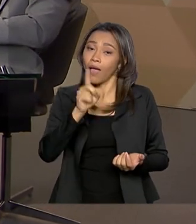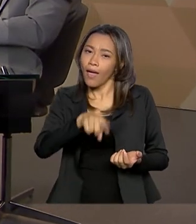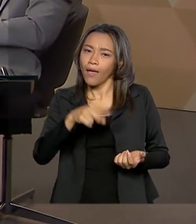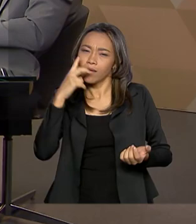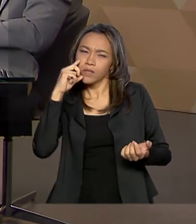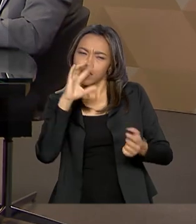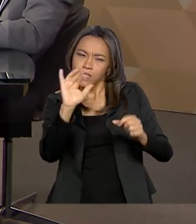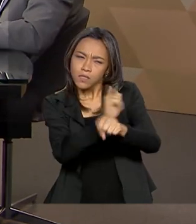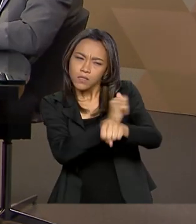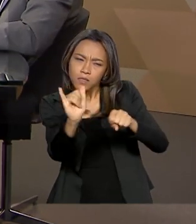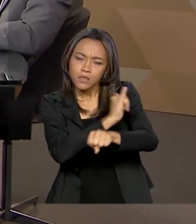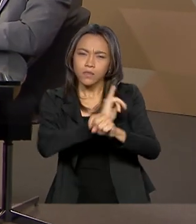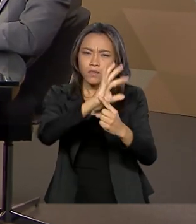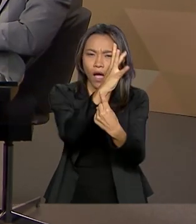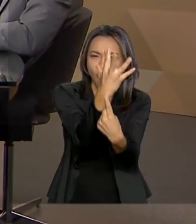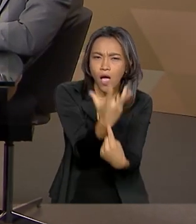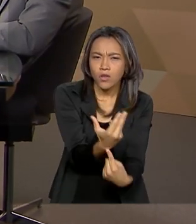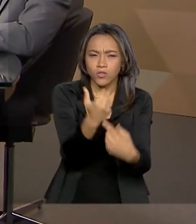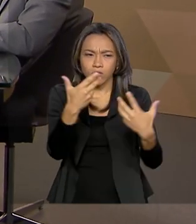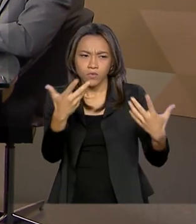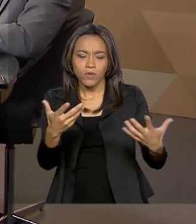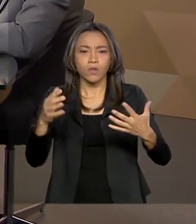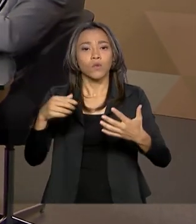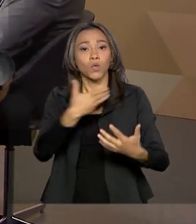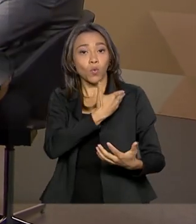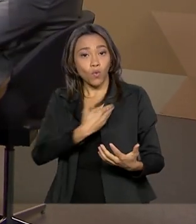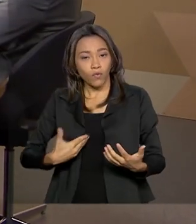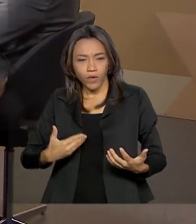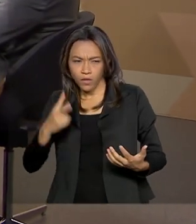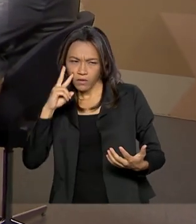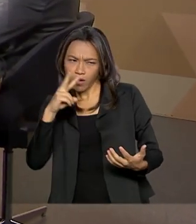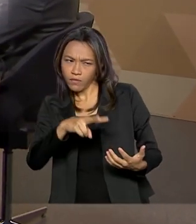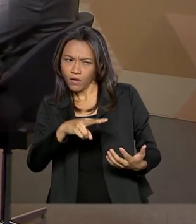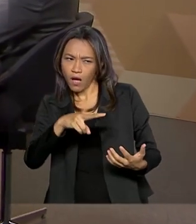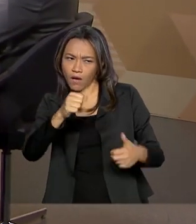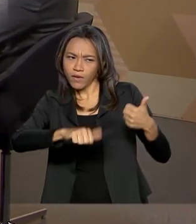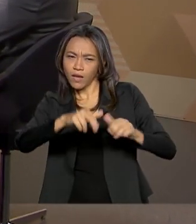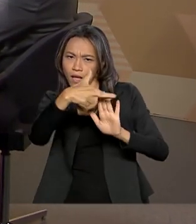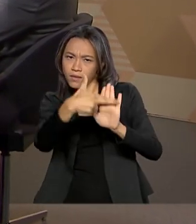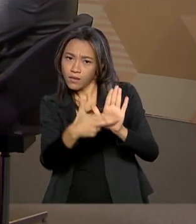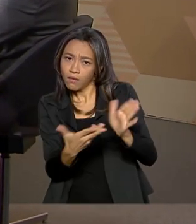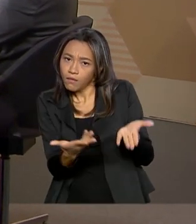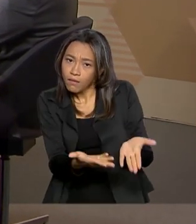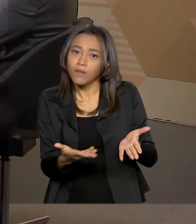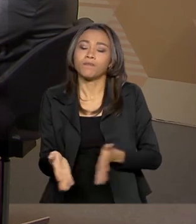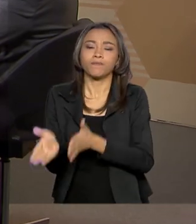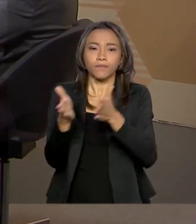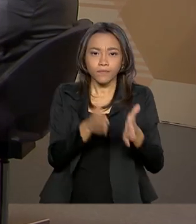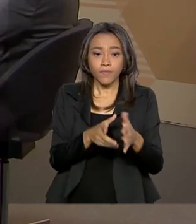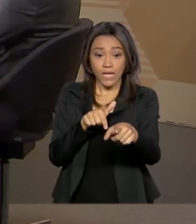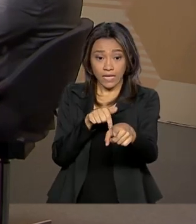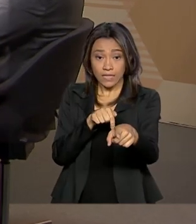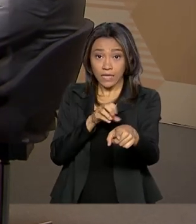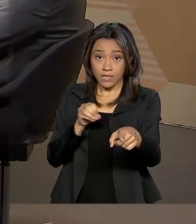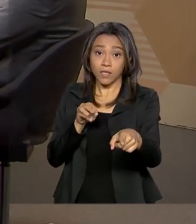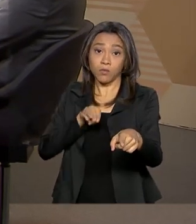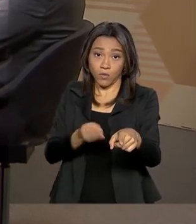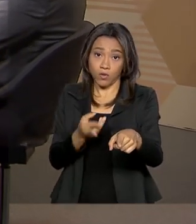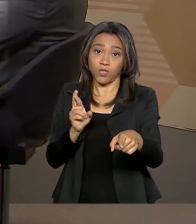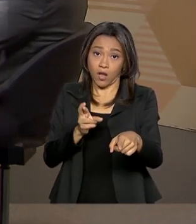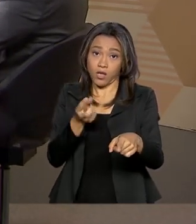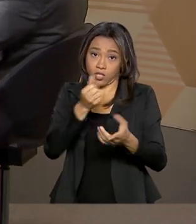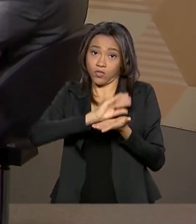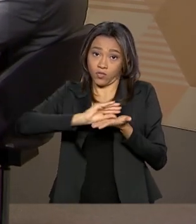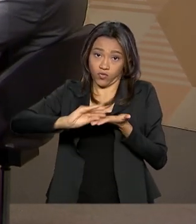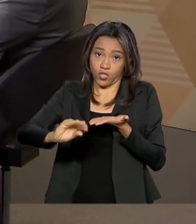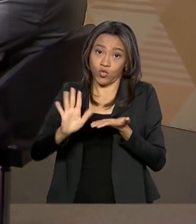escolha do que o governo vai patrocinar. Esse recorte vai estar nos editais desses 700 milhões de reais do Fundo Estitorial, do